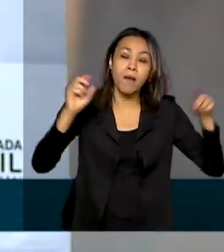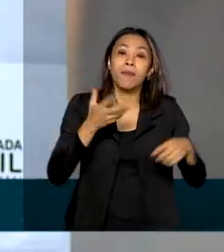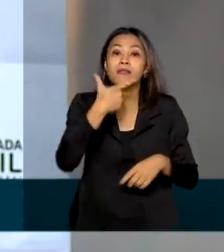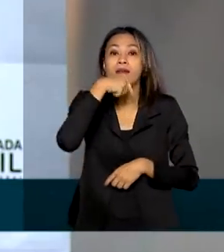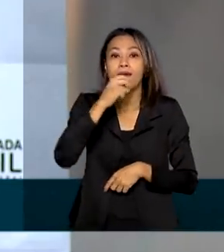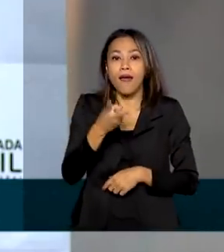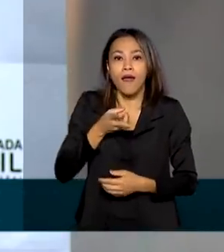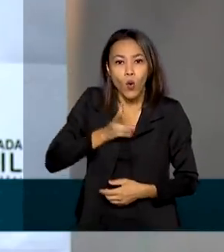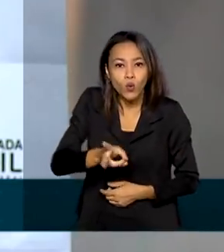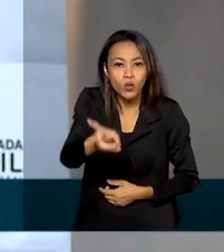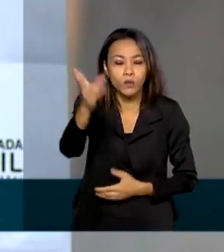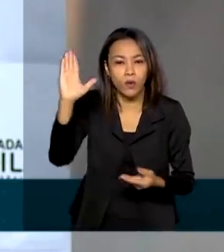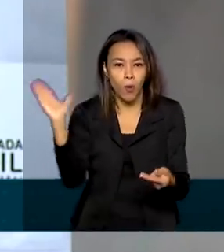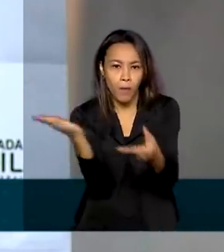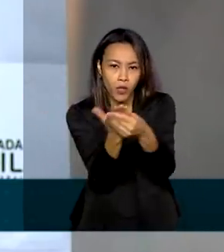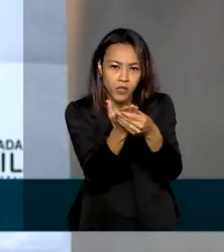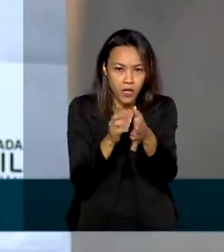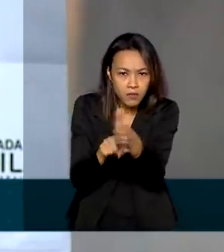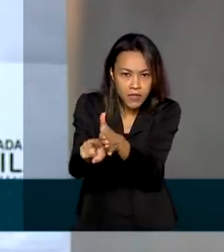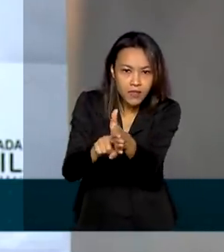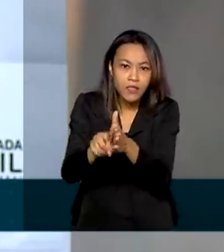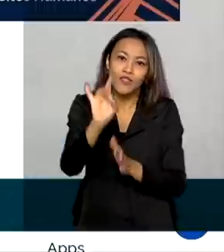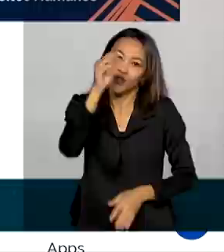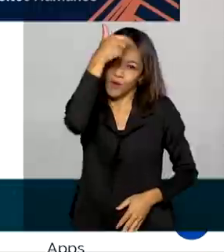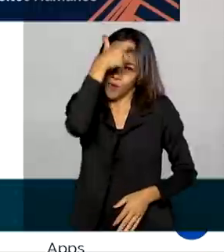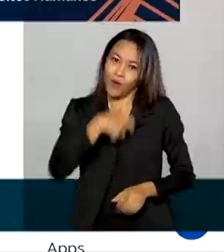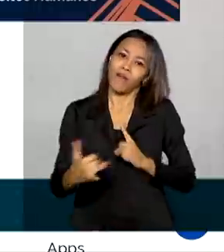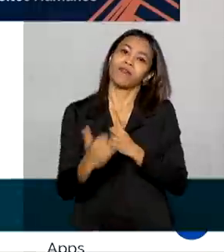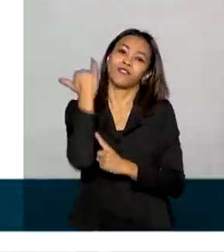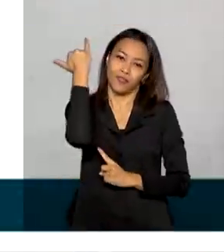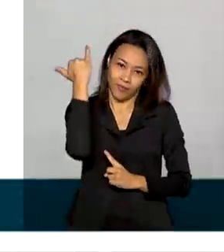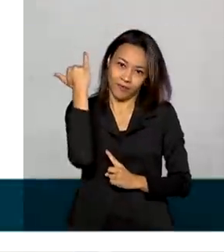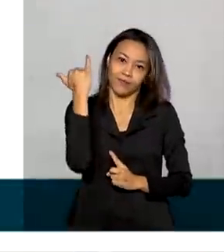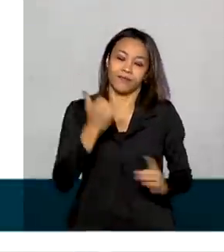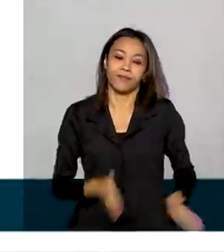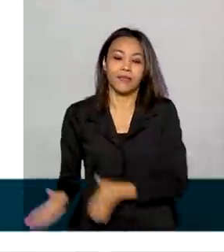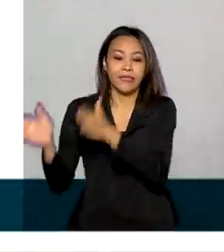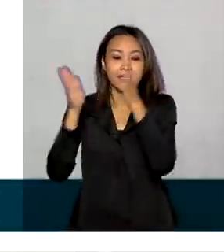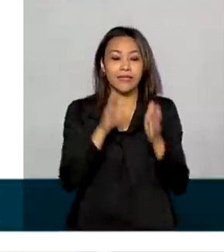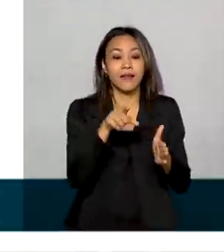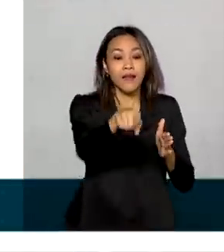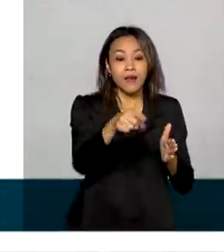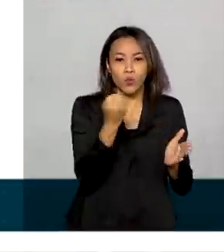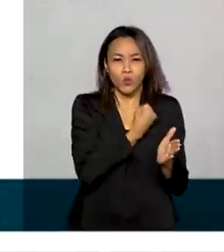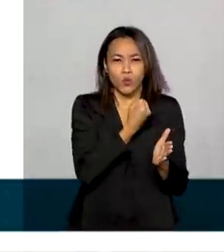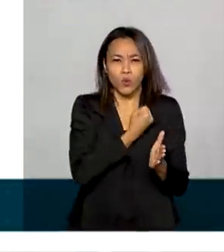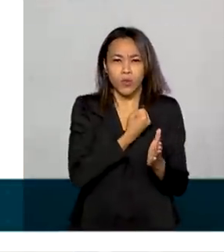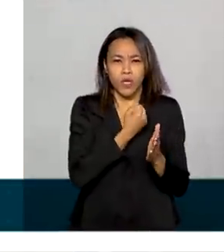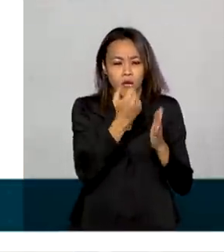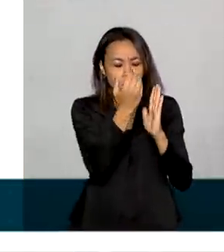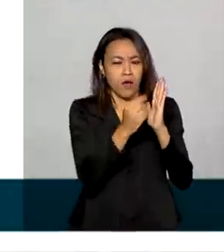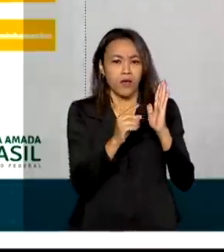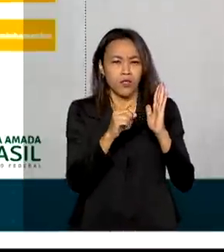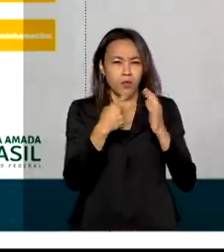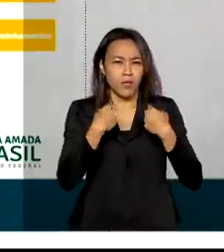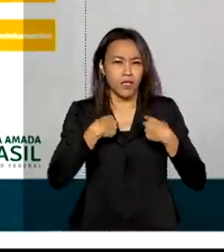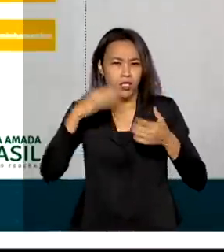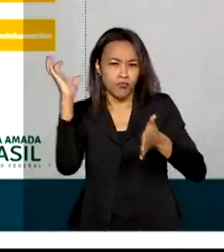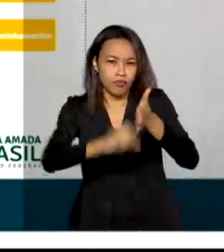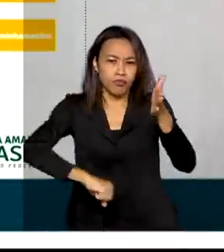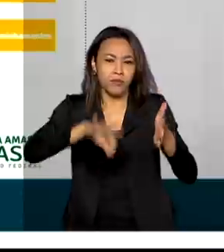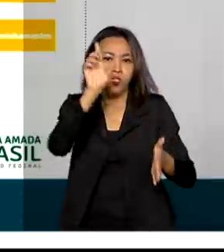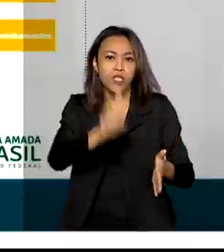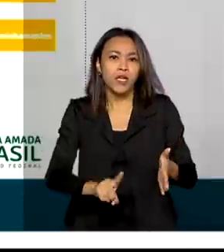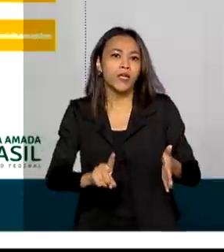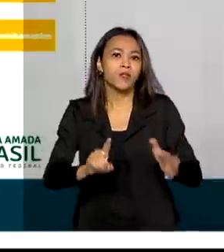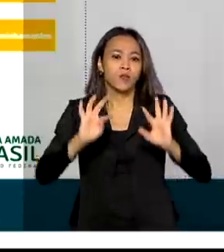prosseguimento à investigação, só a vítima. Os números sobre denúncias de violações de direitos humanos estão